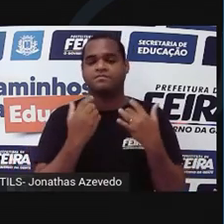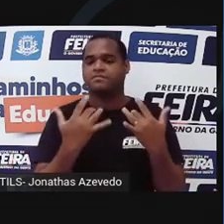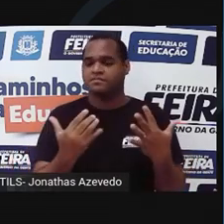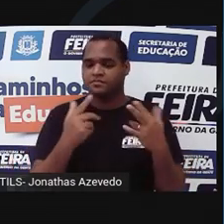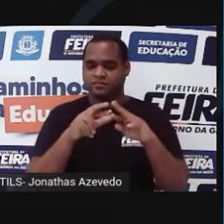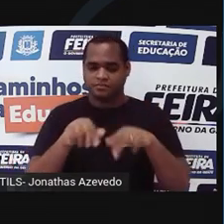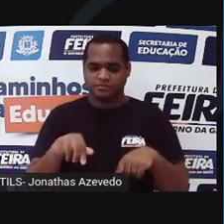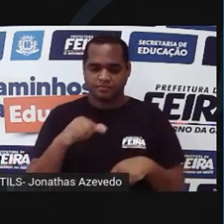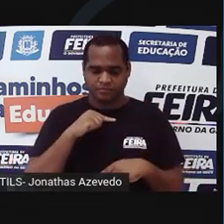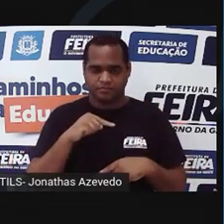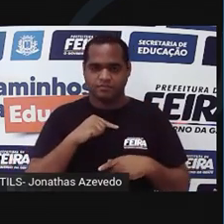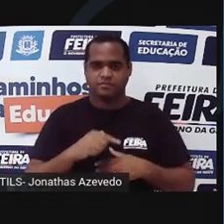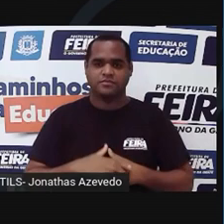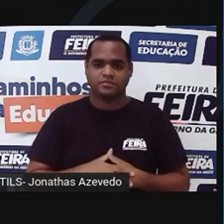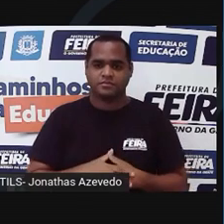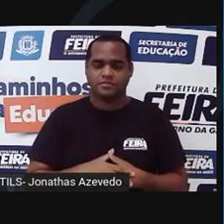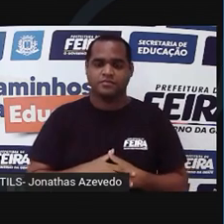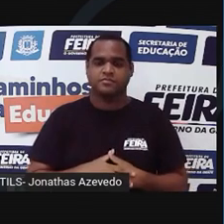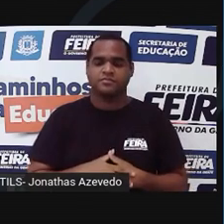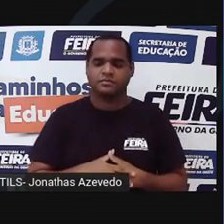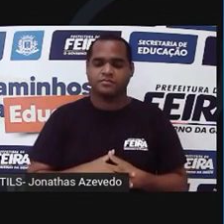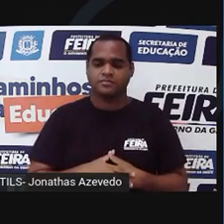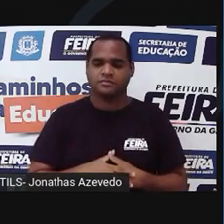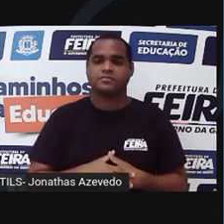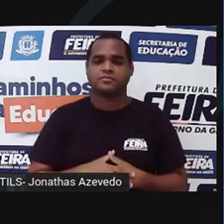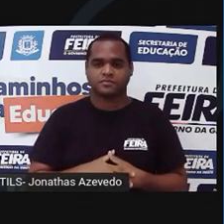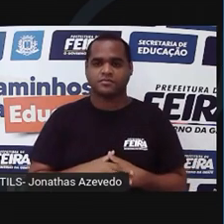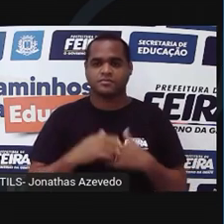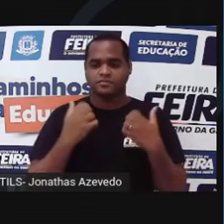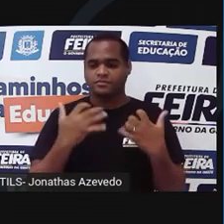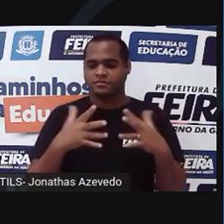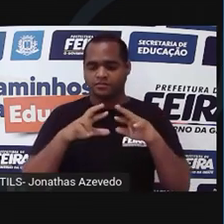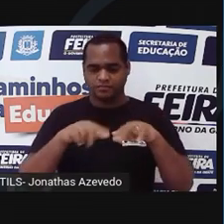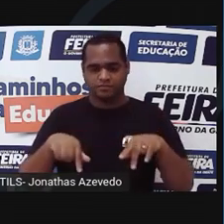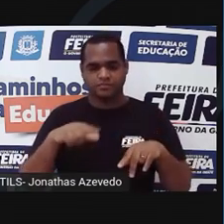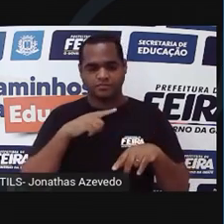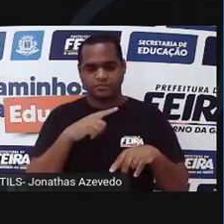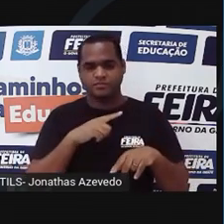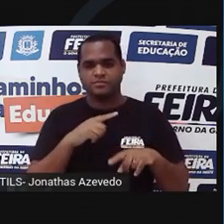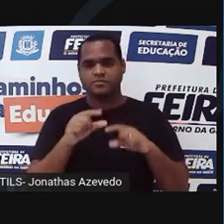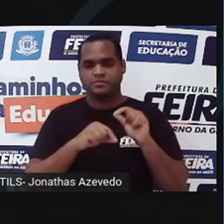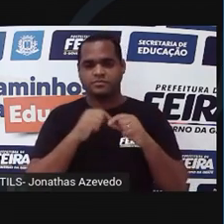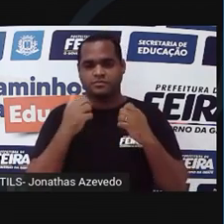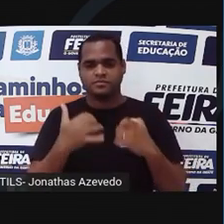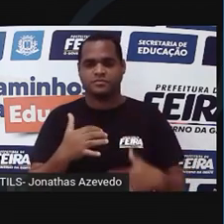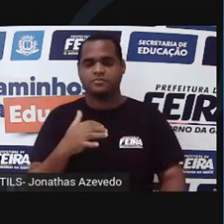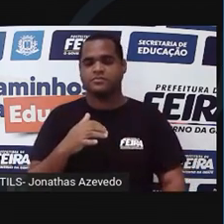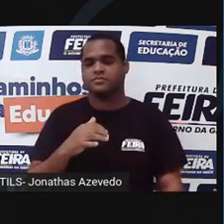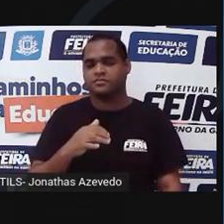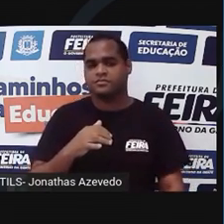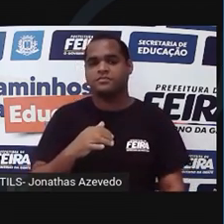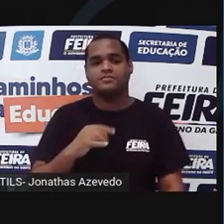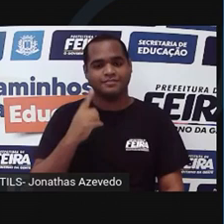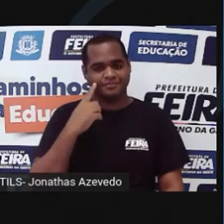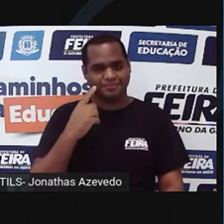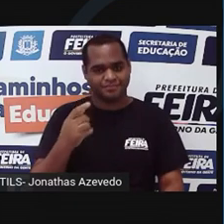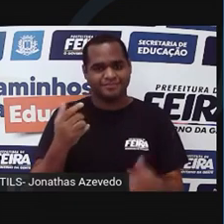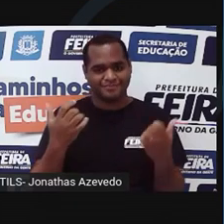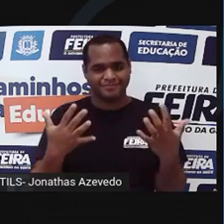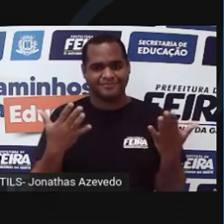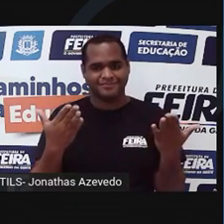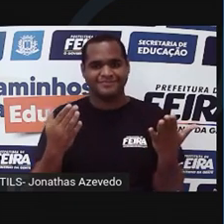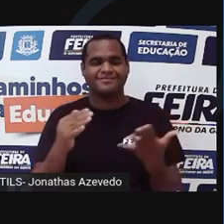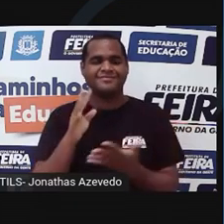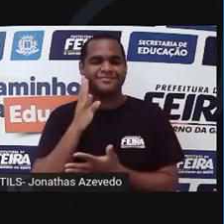vai surgir, a partir do protalo, o esporófito, que é a fase duradoura, fechando o ciclo. É isso aí,